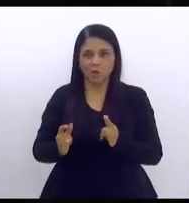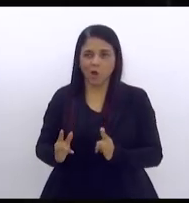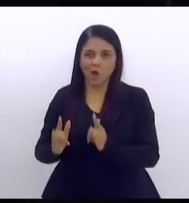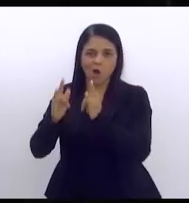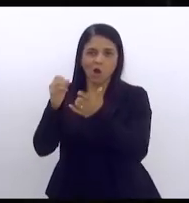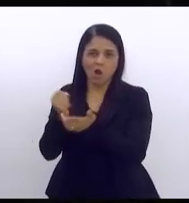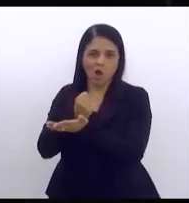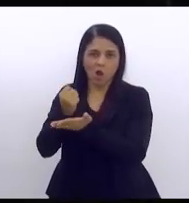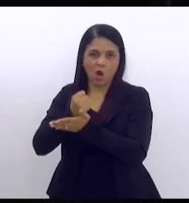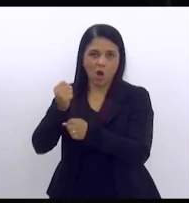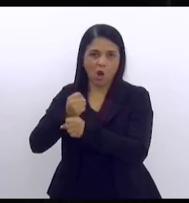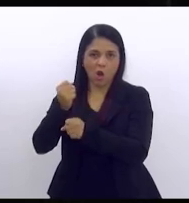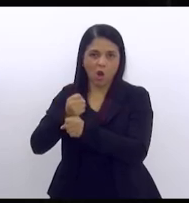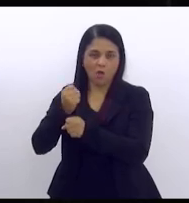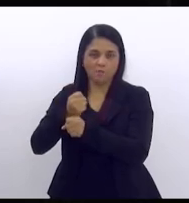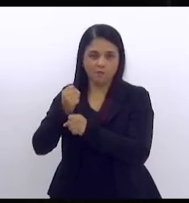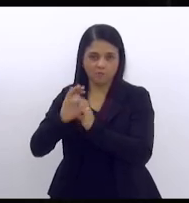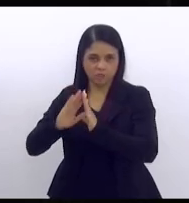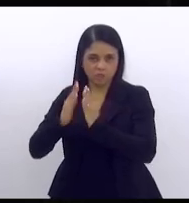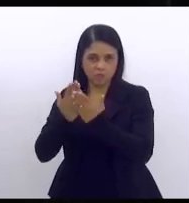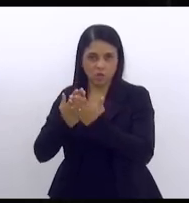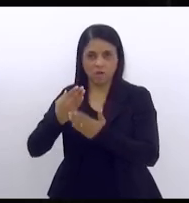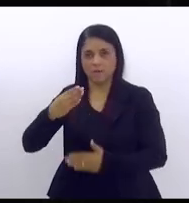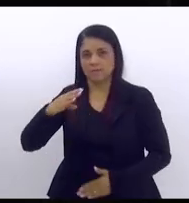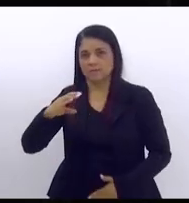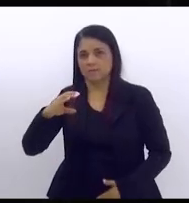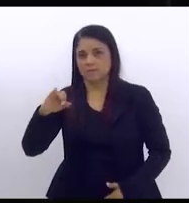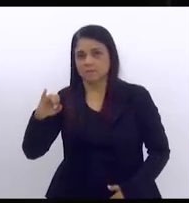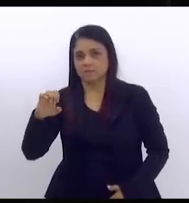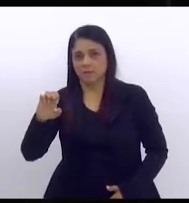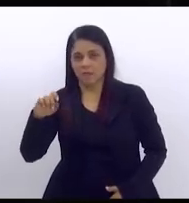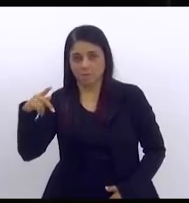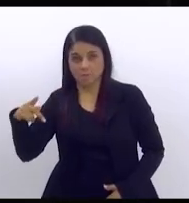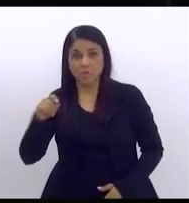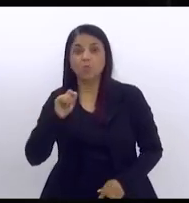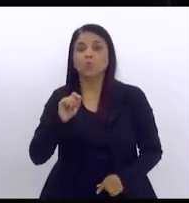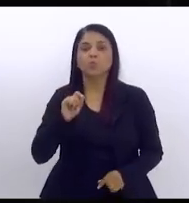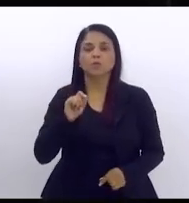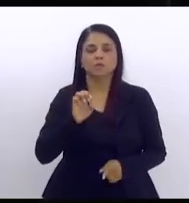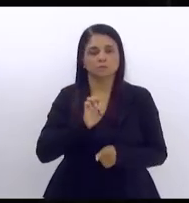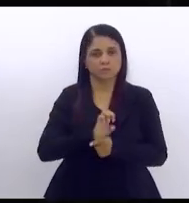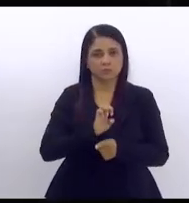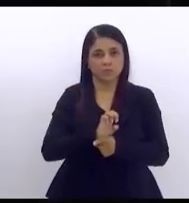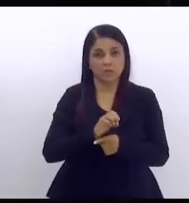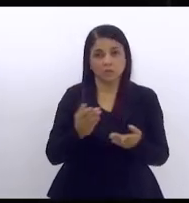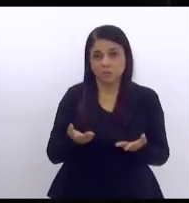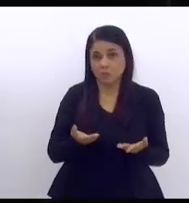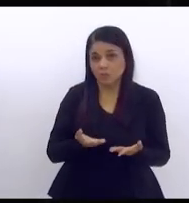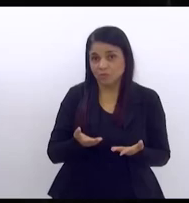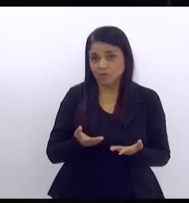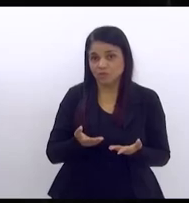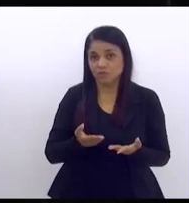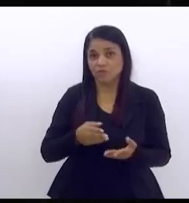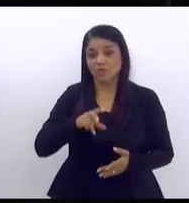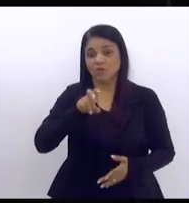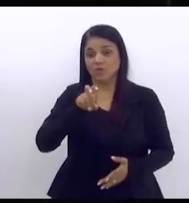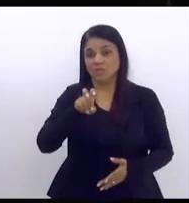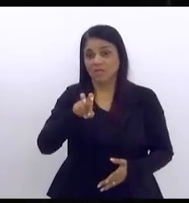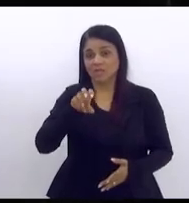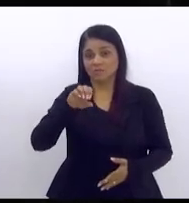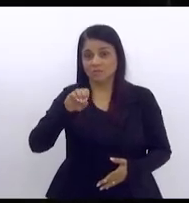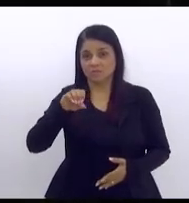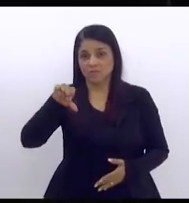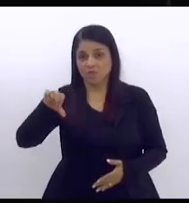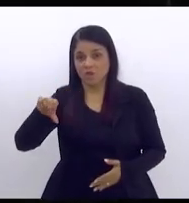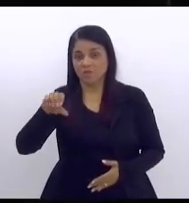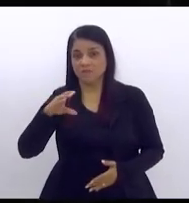e hoje o que seria do estado do Rio de Janeiro se não tivesse os 509 CIEPs